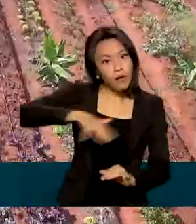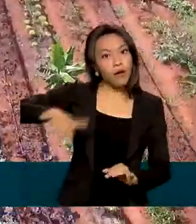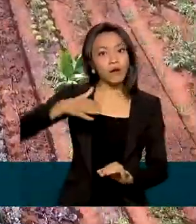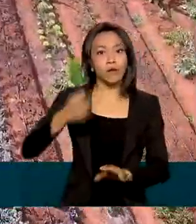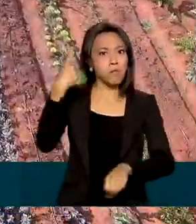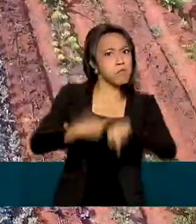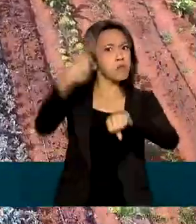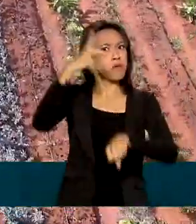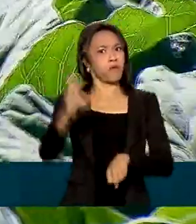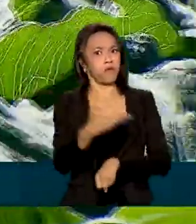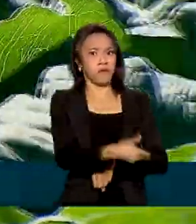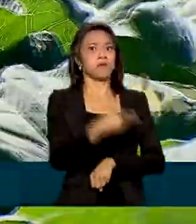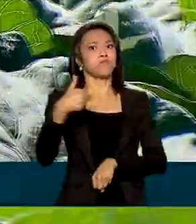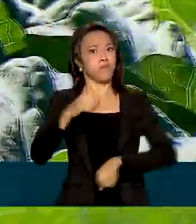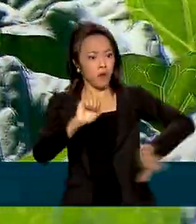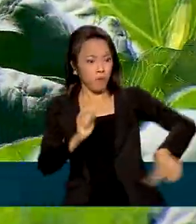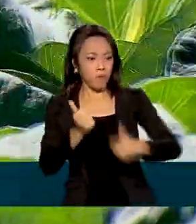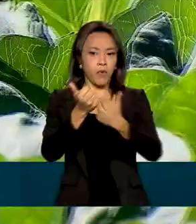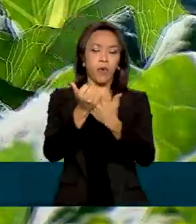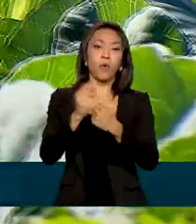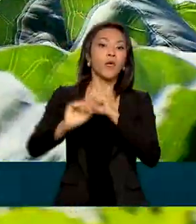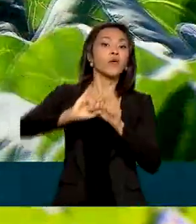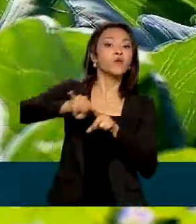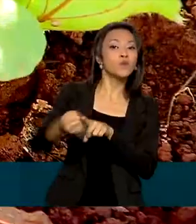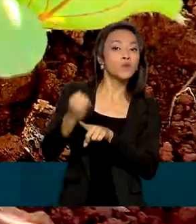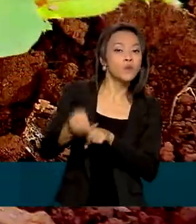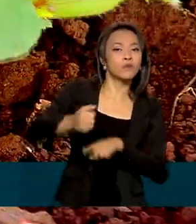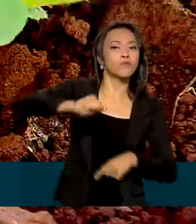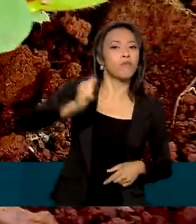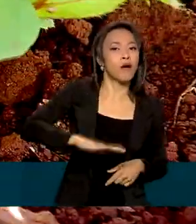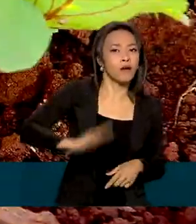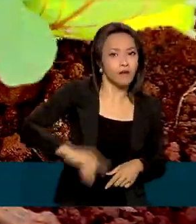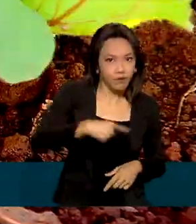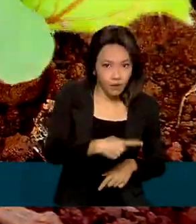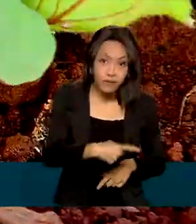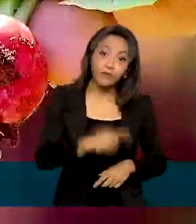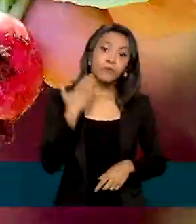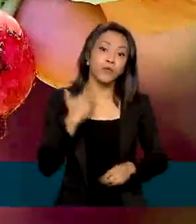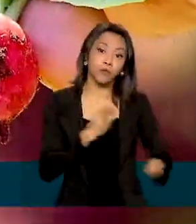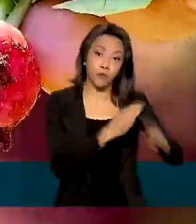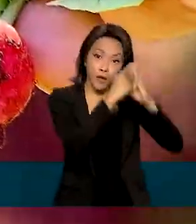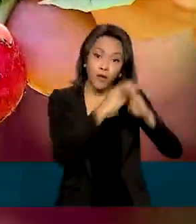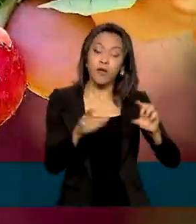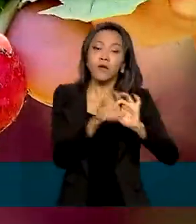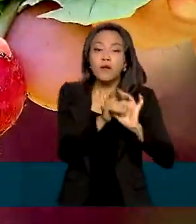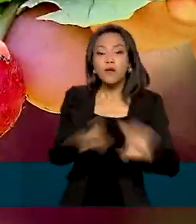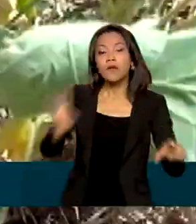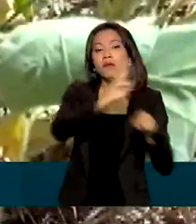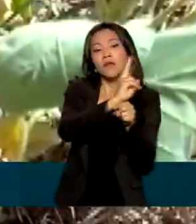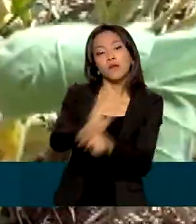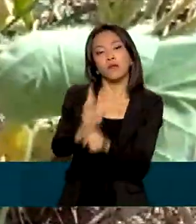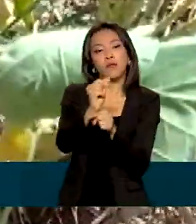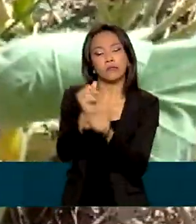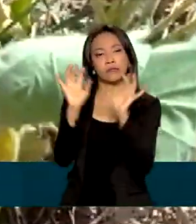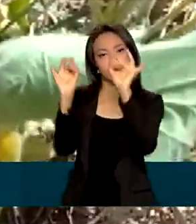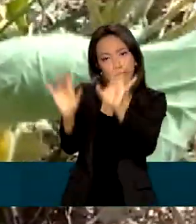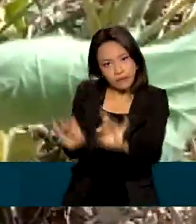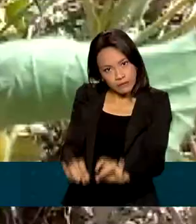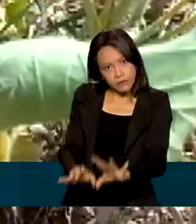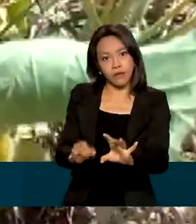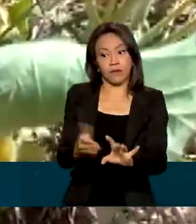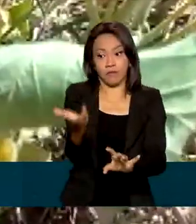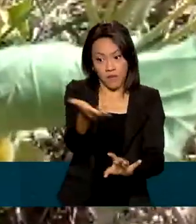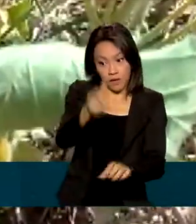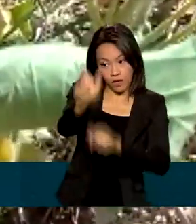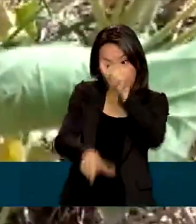alavancou os investimentos ao cobrar juros mais baratos e ainda liberou linhas de crédito especiais para os produtores